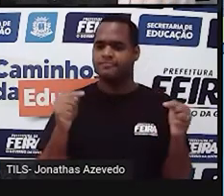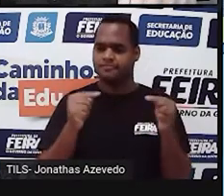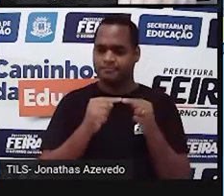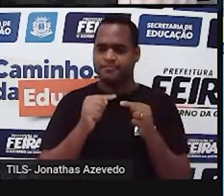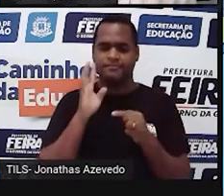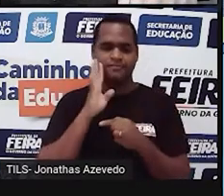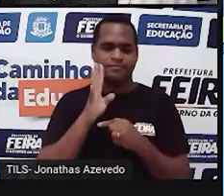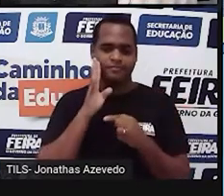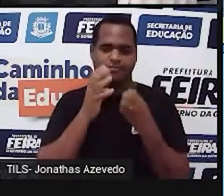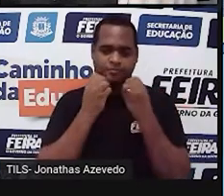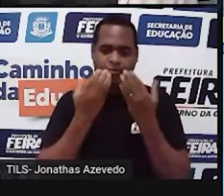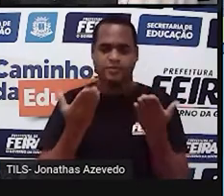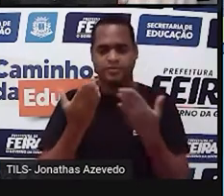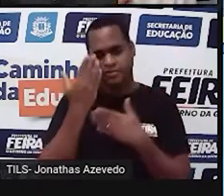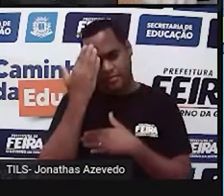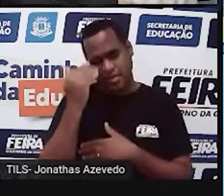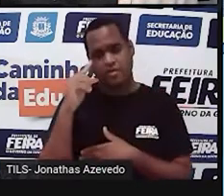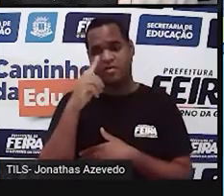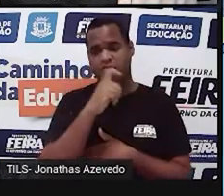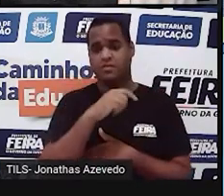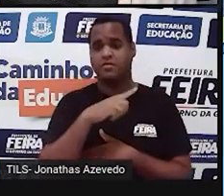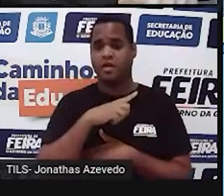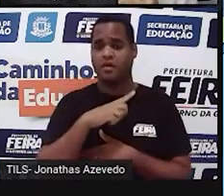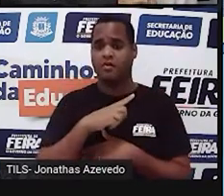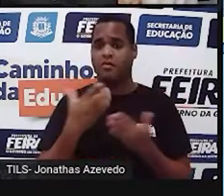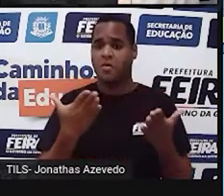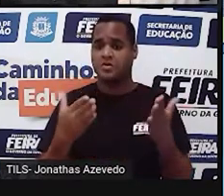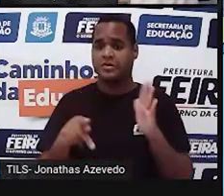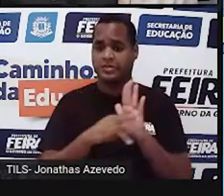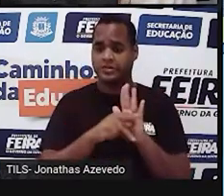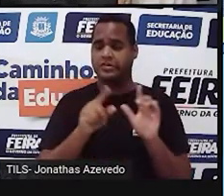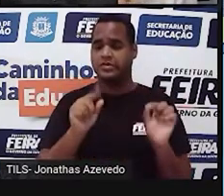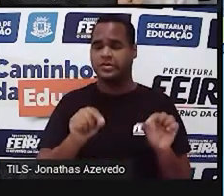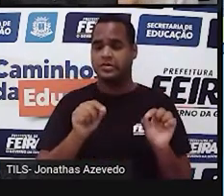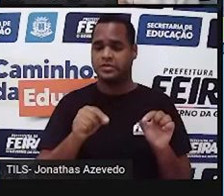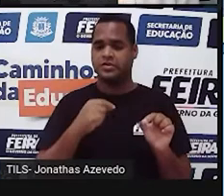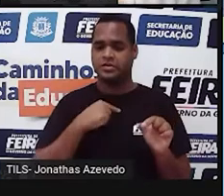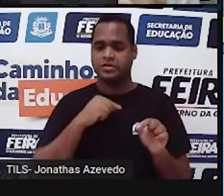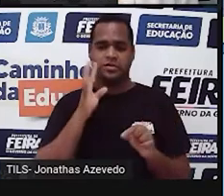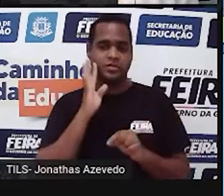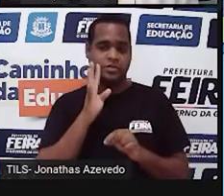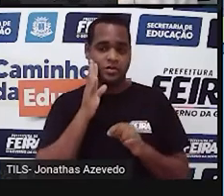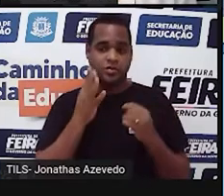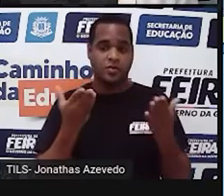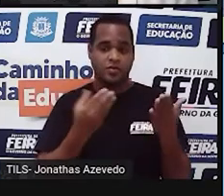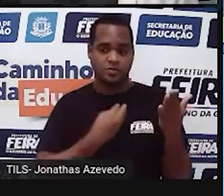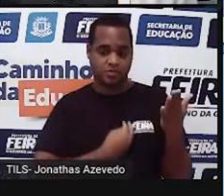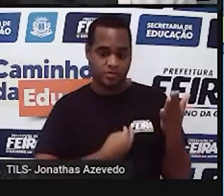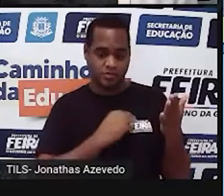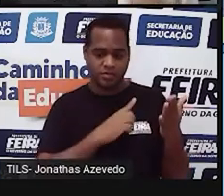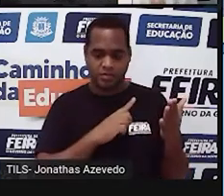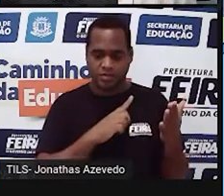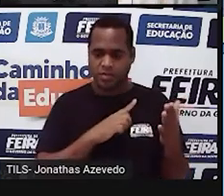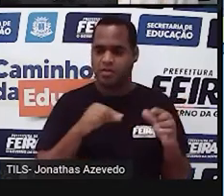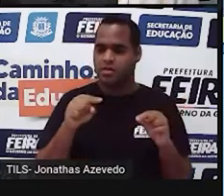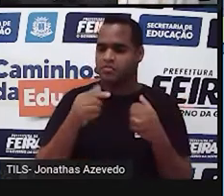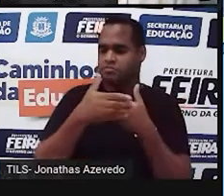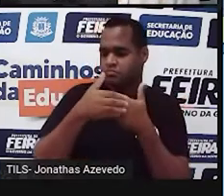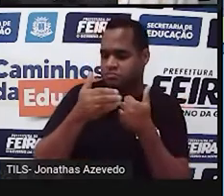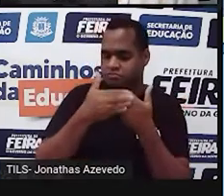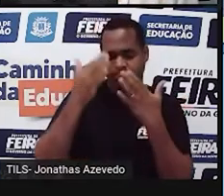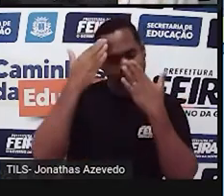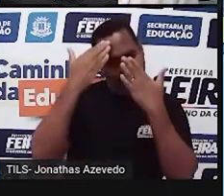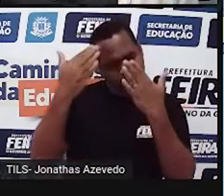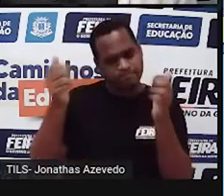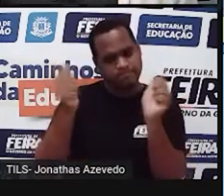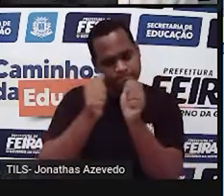gente sabe da dificuldade de todo mundo para estar participando desse momento, mas o que é feito aqui por nós é feito com muito carinho. Então, muito obrigada por estarem